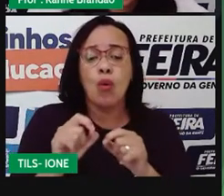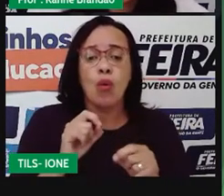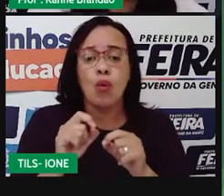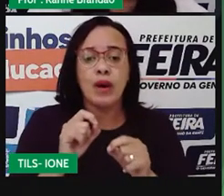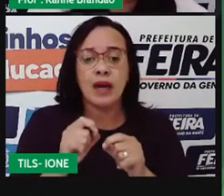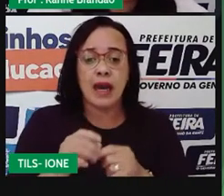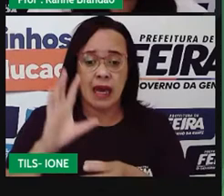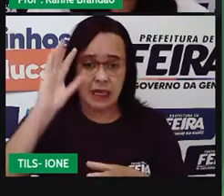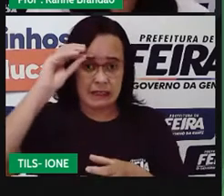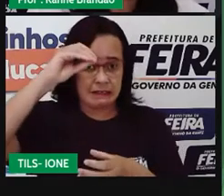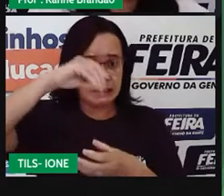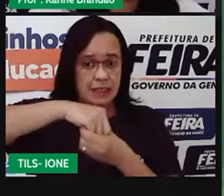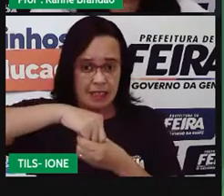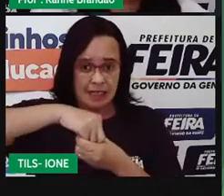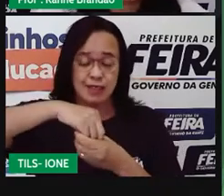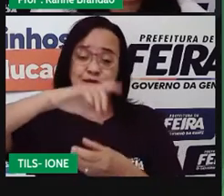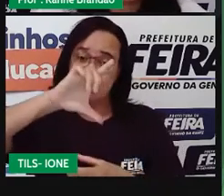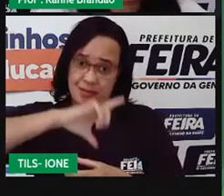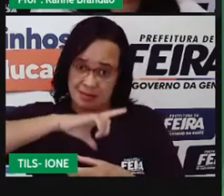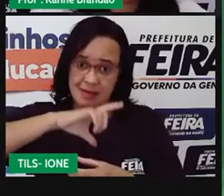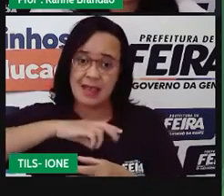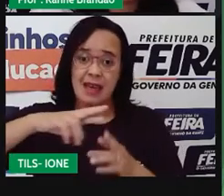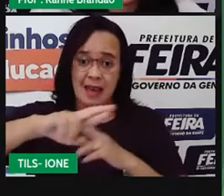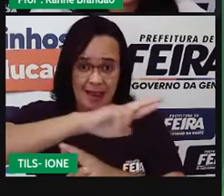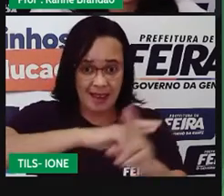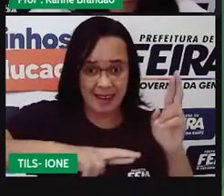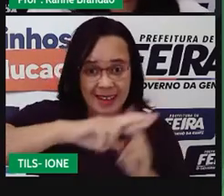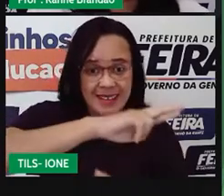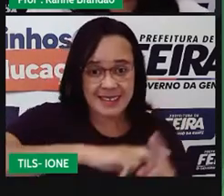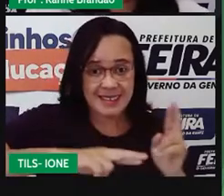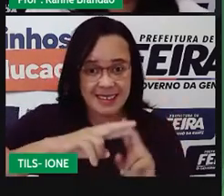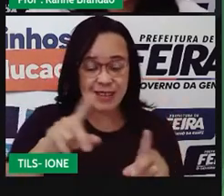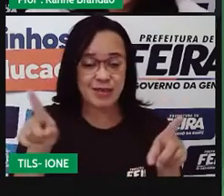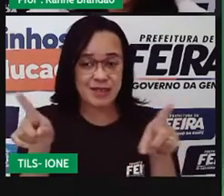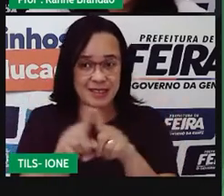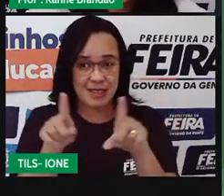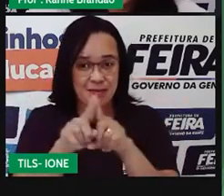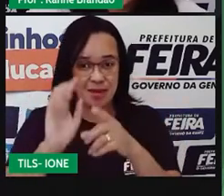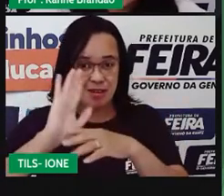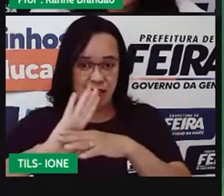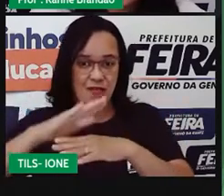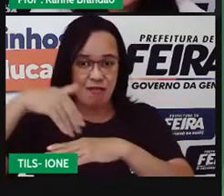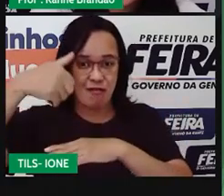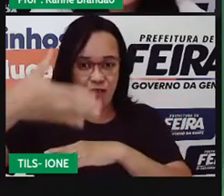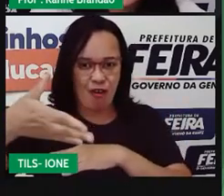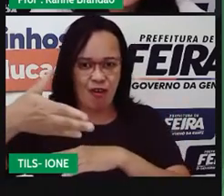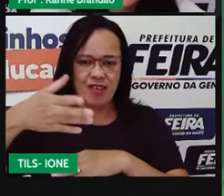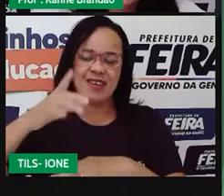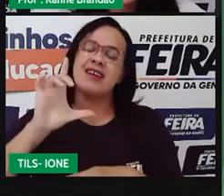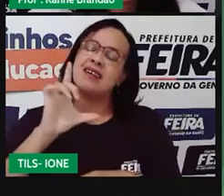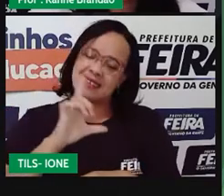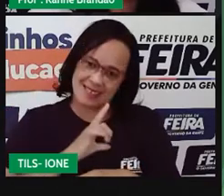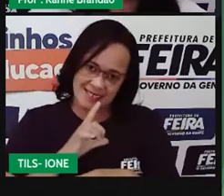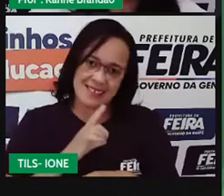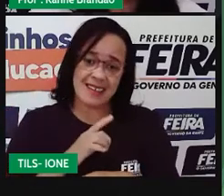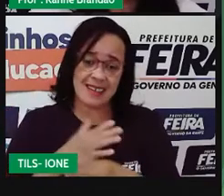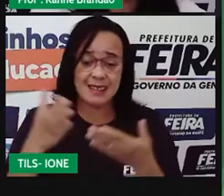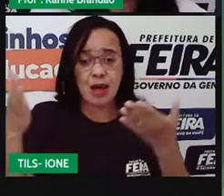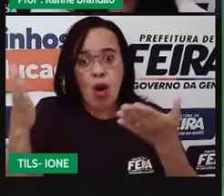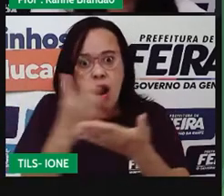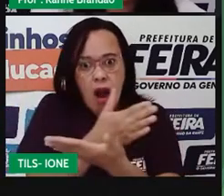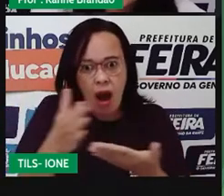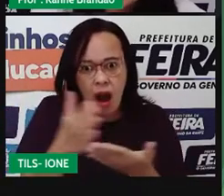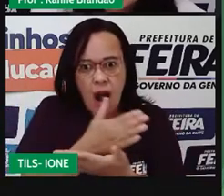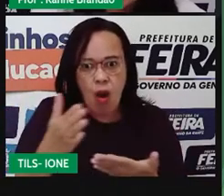De dentro, né? Então, relações intra-específicas. Os indivíduos que participam dessa interação, eles são da